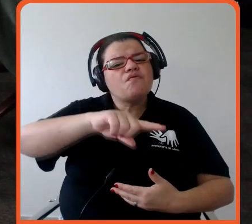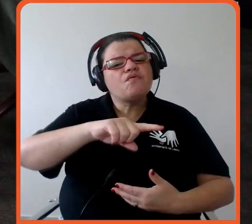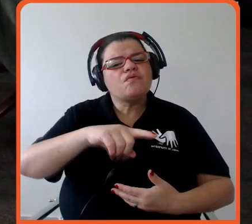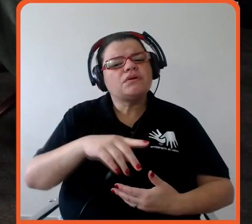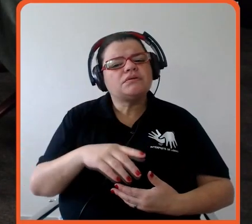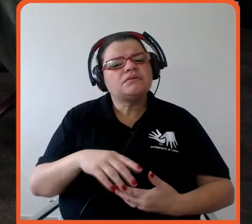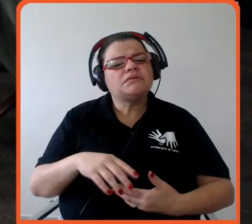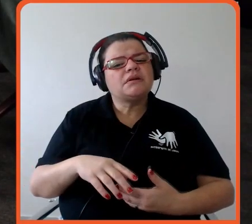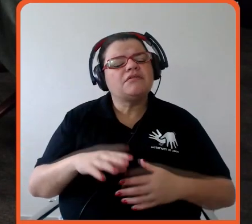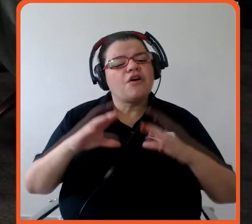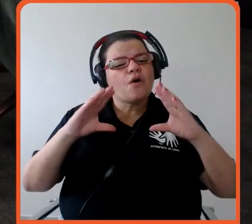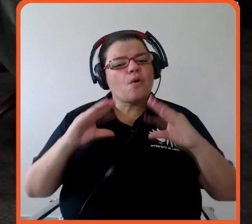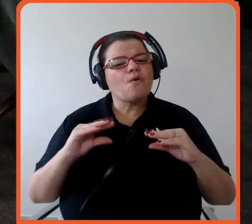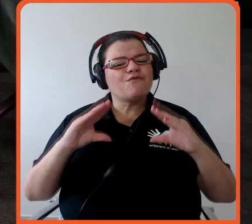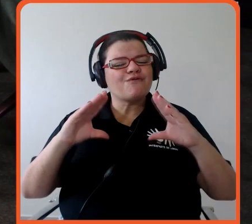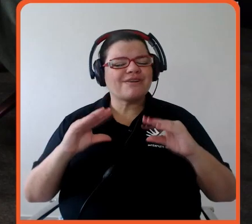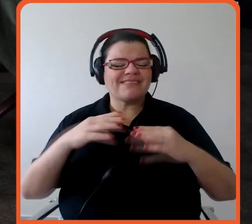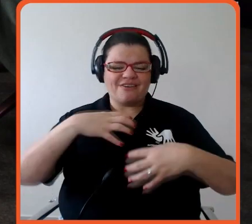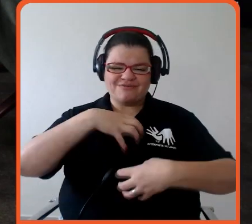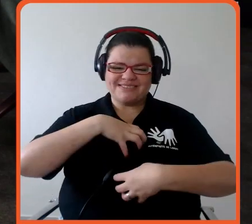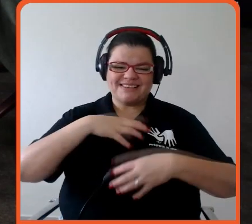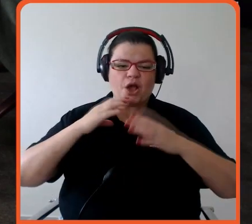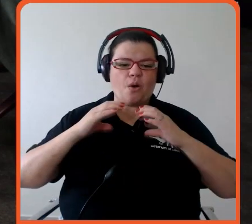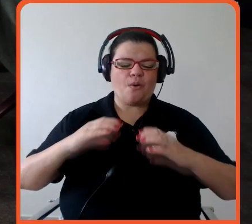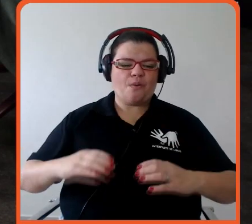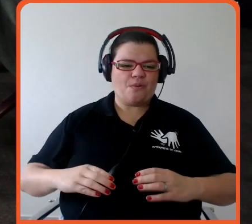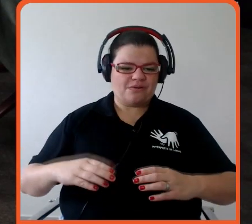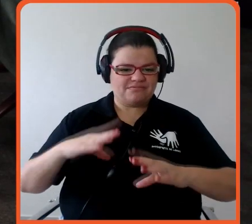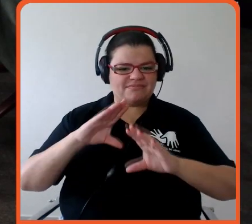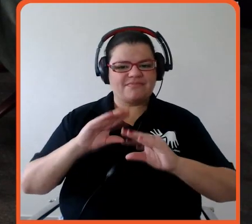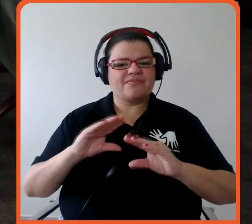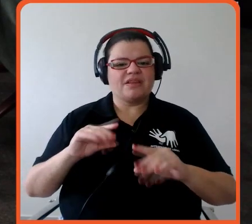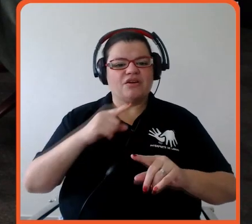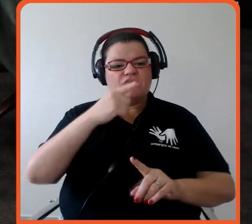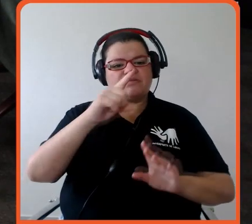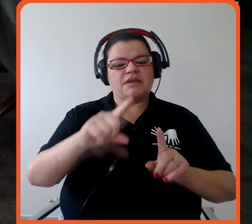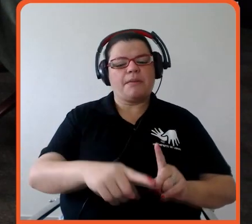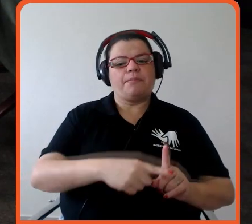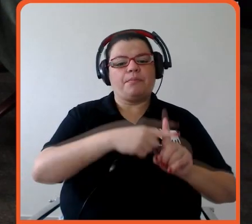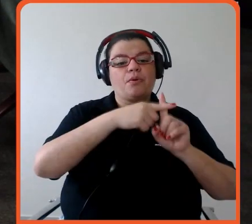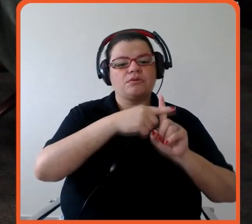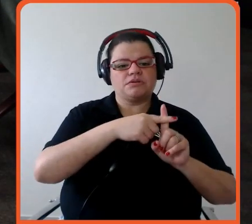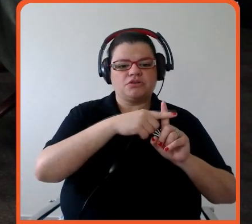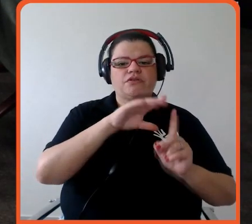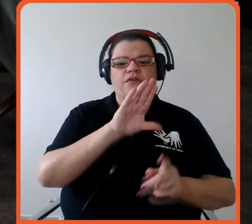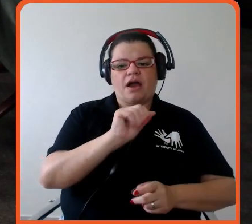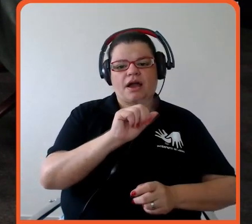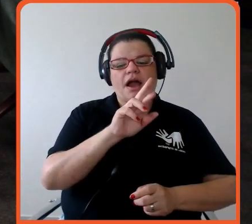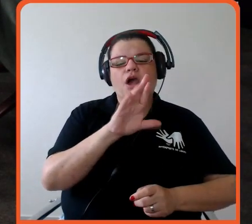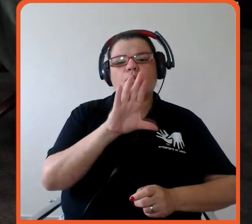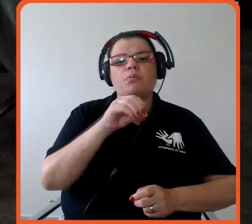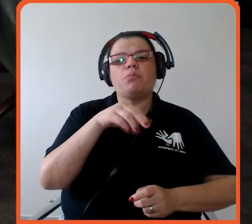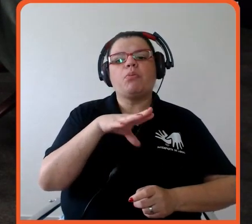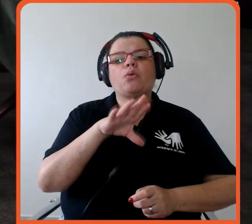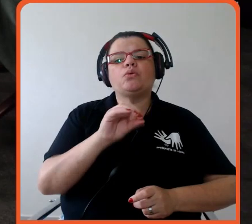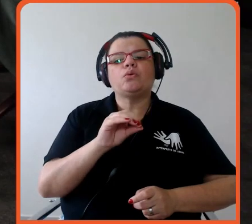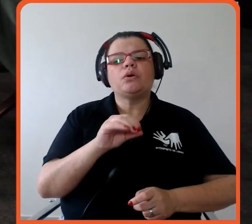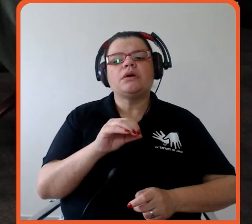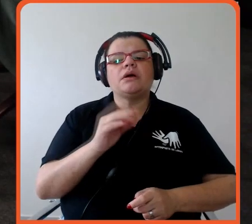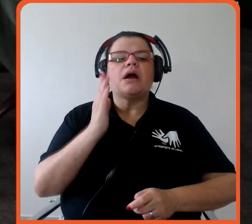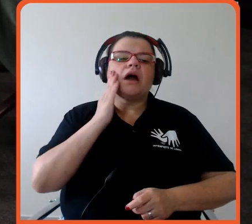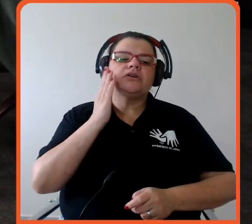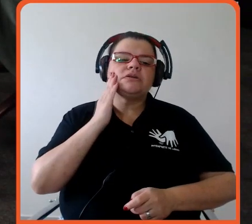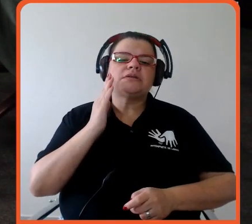confortável no sentido de que você é positivo em carbono, né? Somos. E agora, a gente sabe, Paulo, que